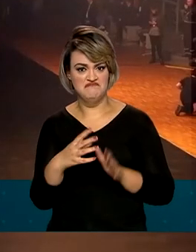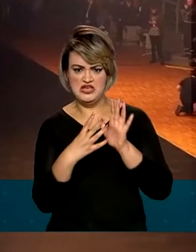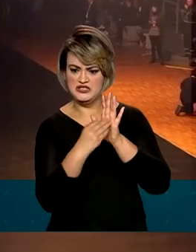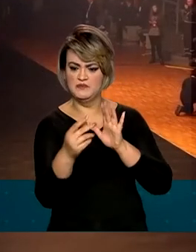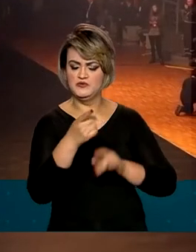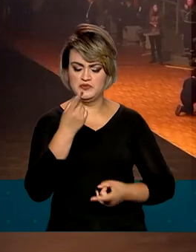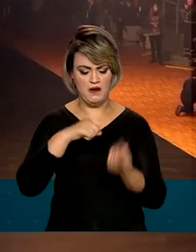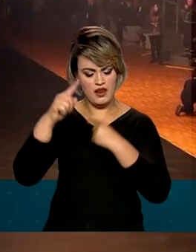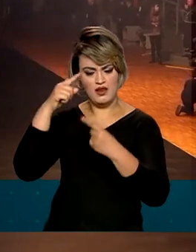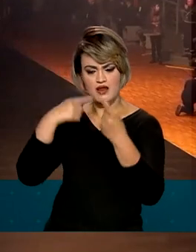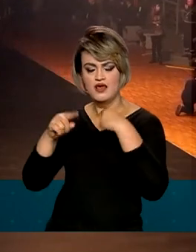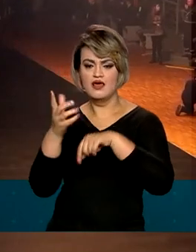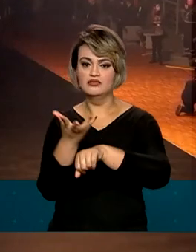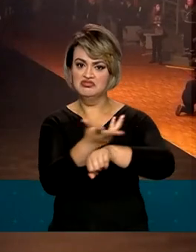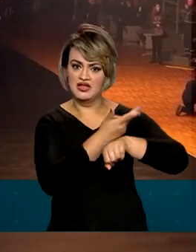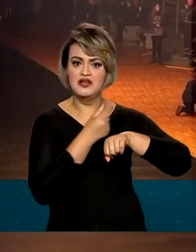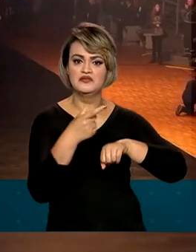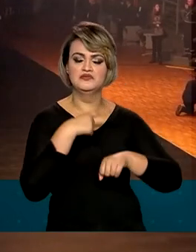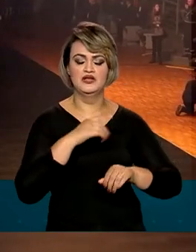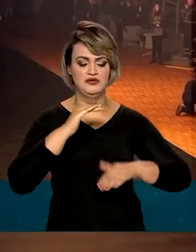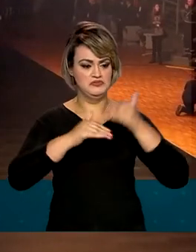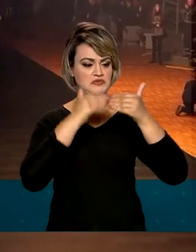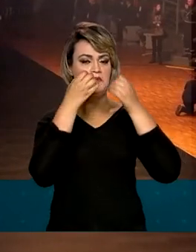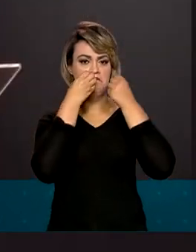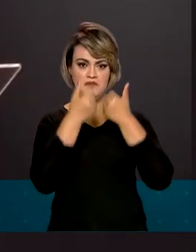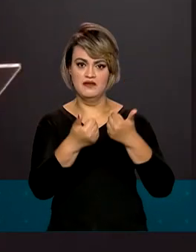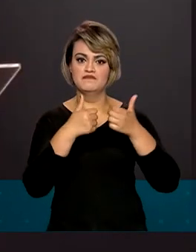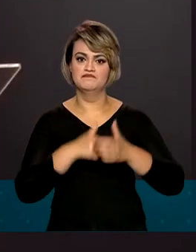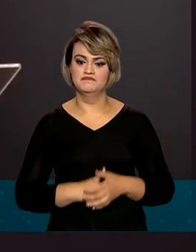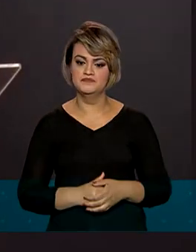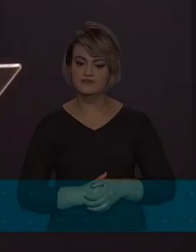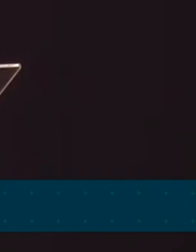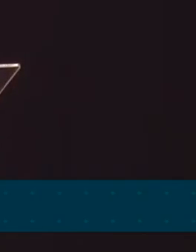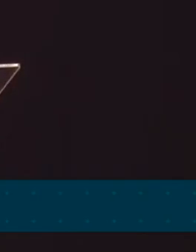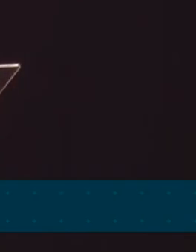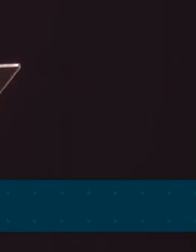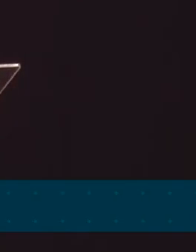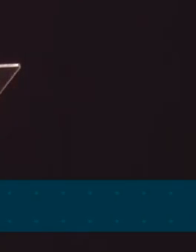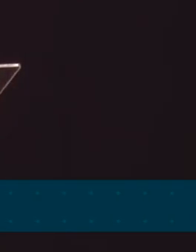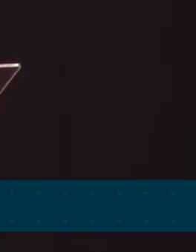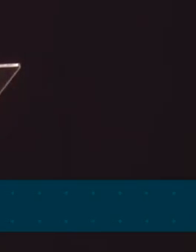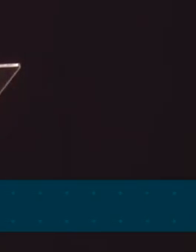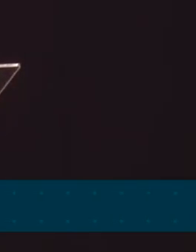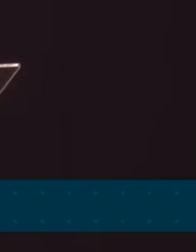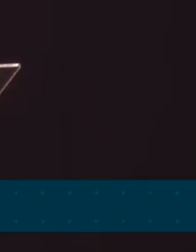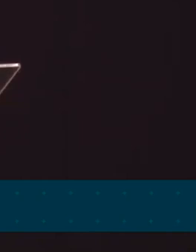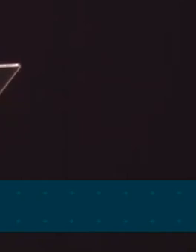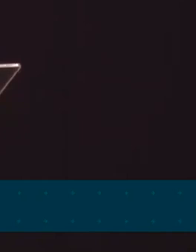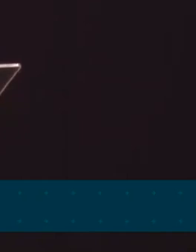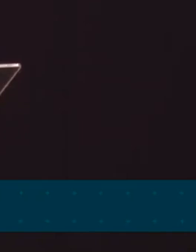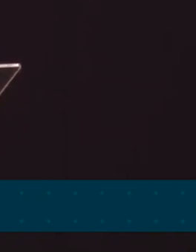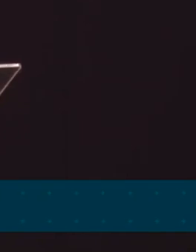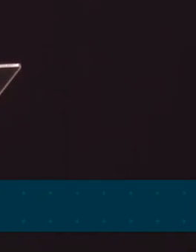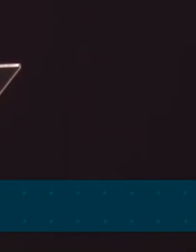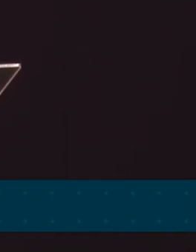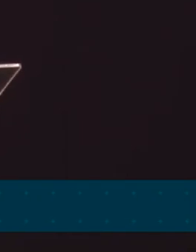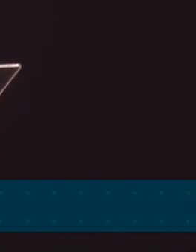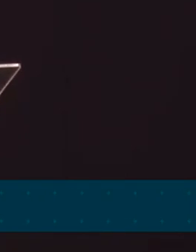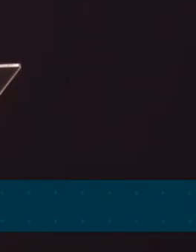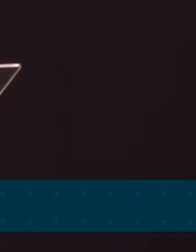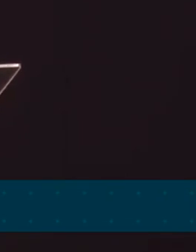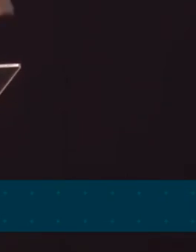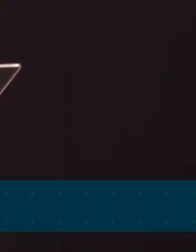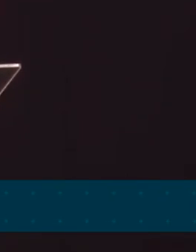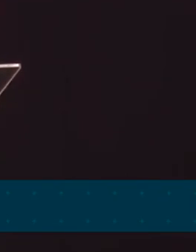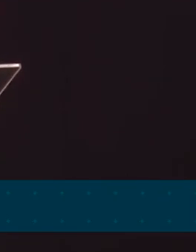superação, talento e alto desempenho. A educação, a cultura, o esporte